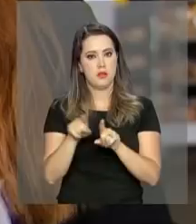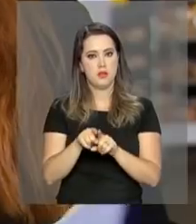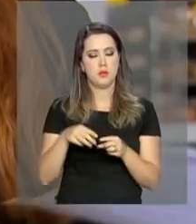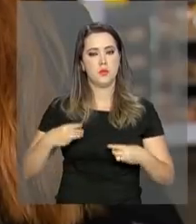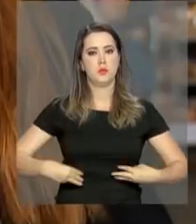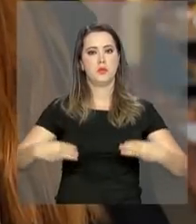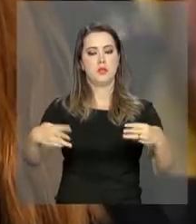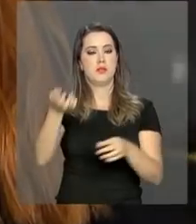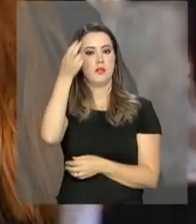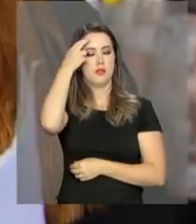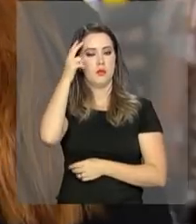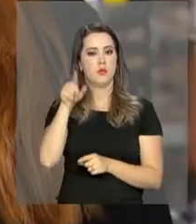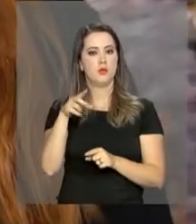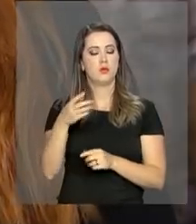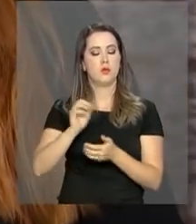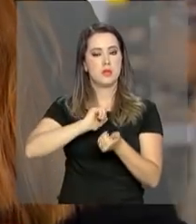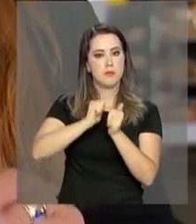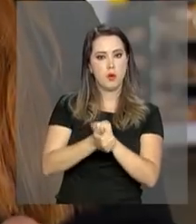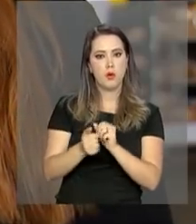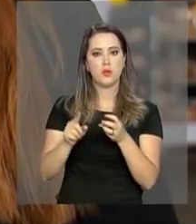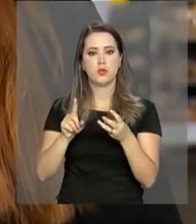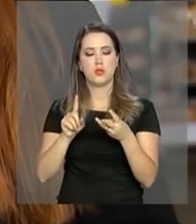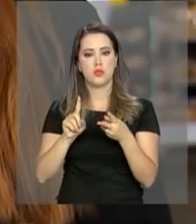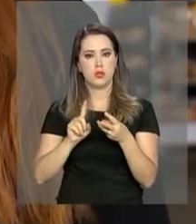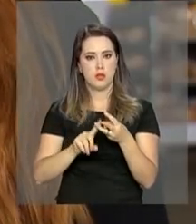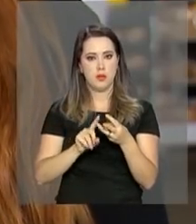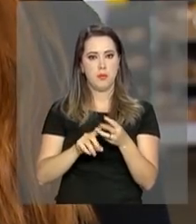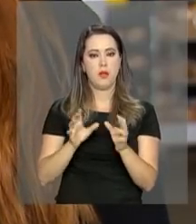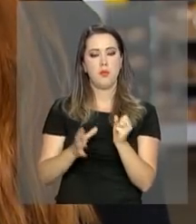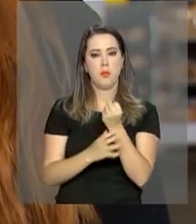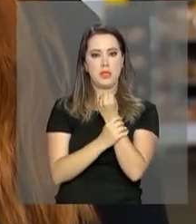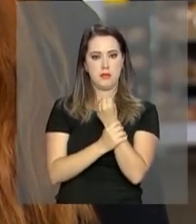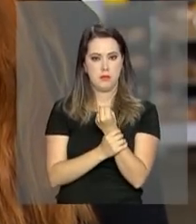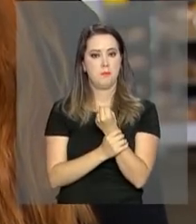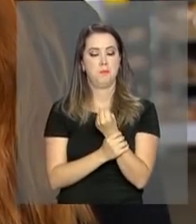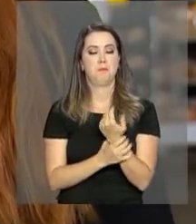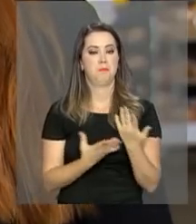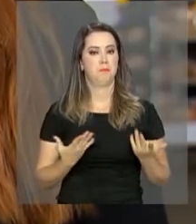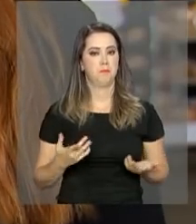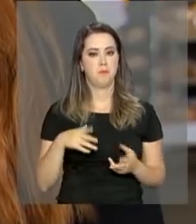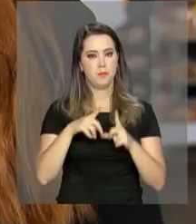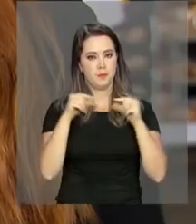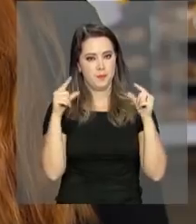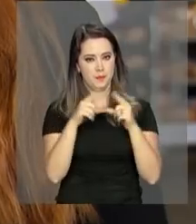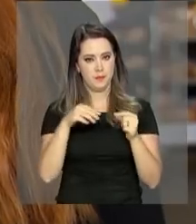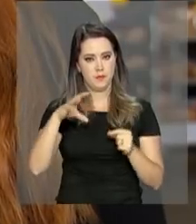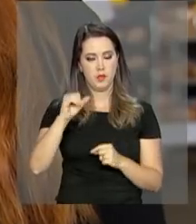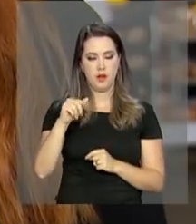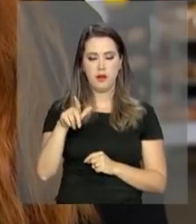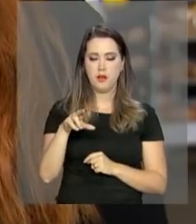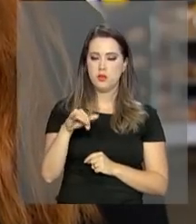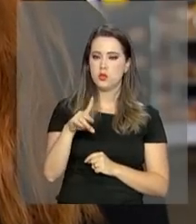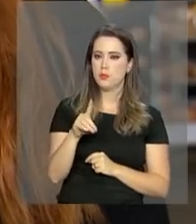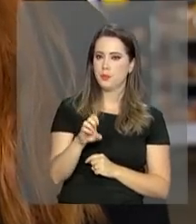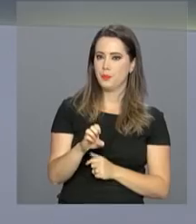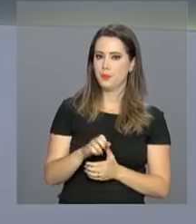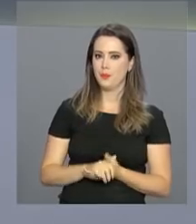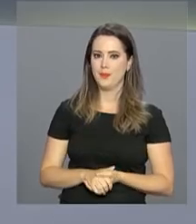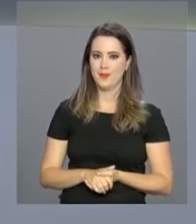ministérios da Cultura, Esporte e também para a área de Segurança Pública. De Brasília, Cleide Lopes.